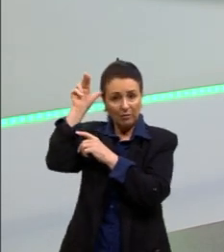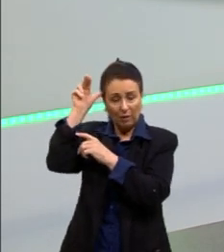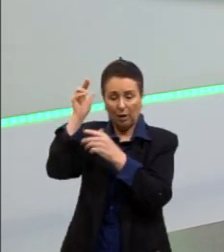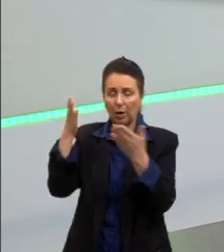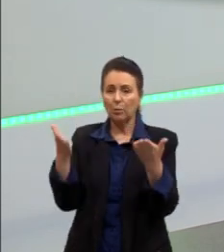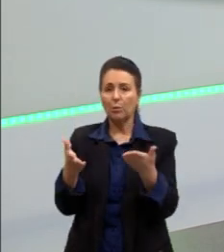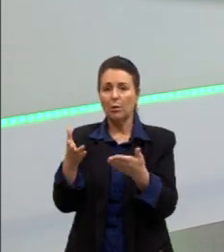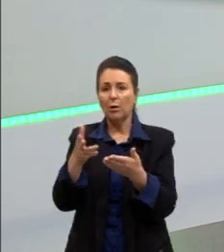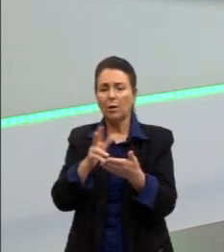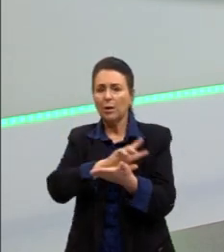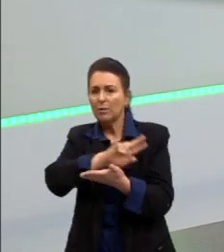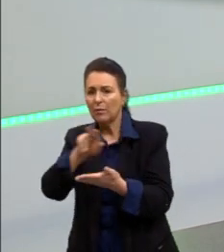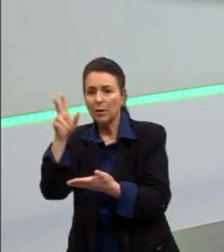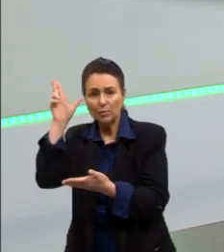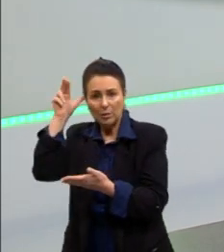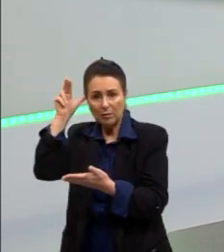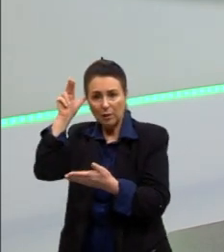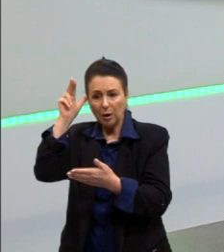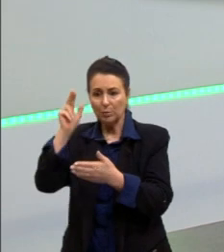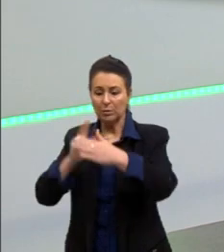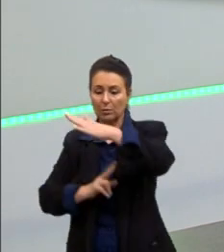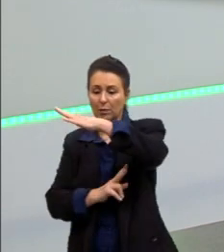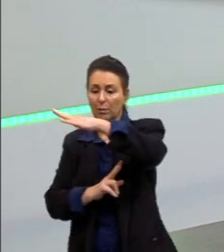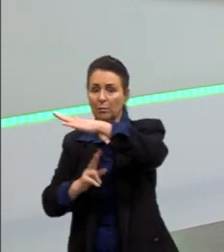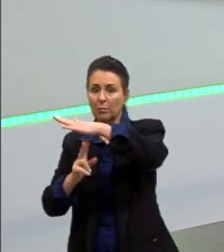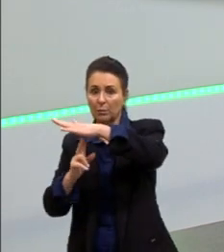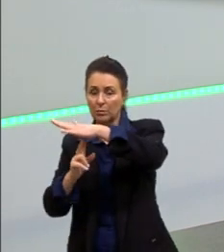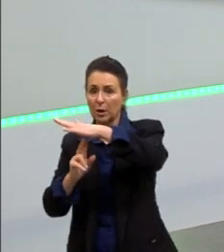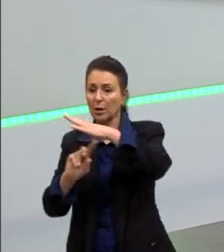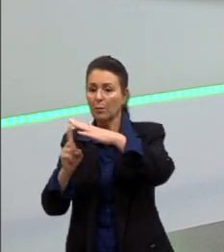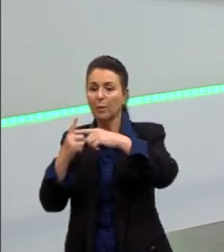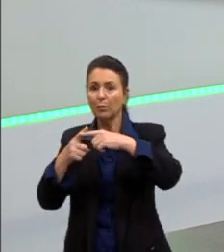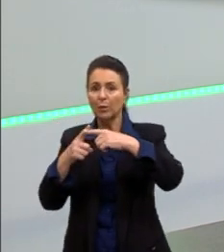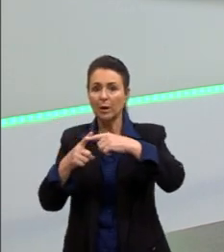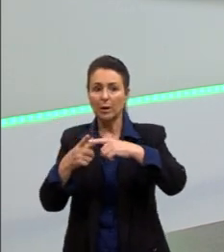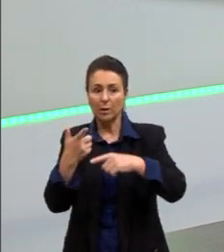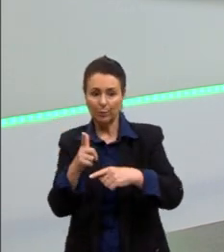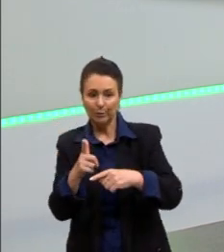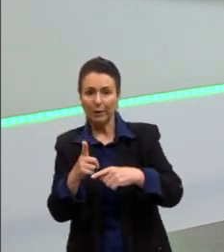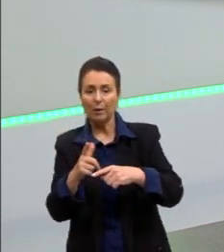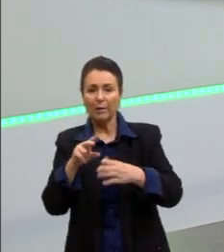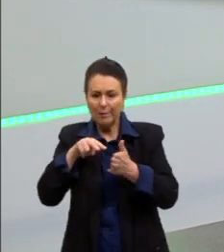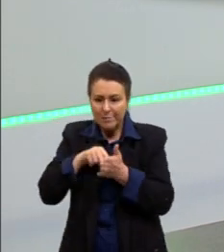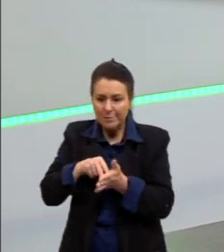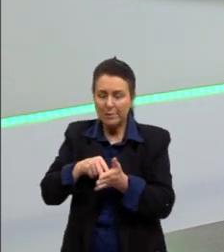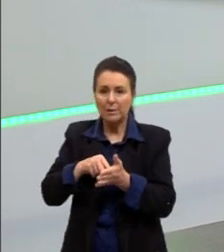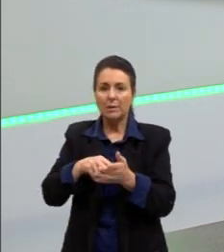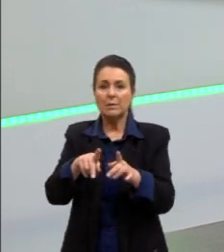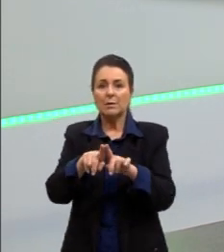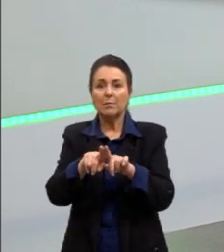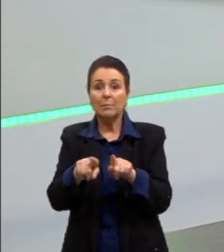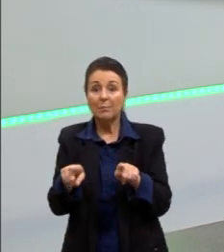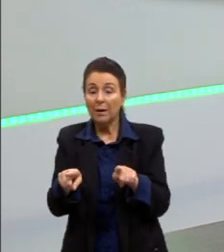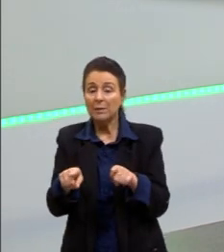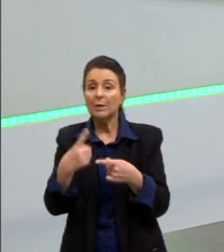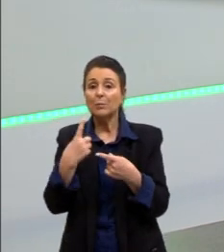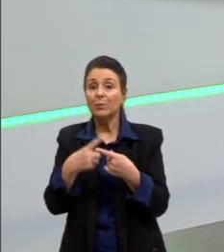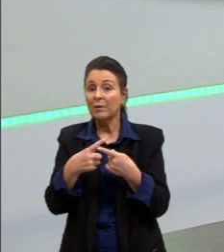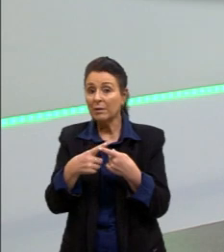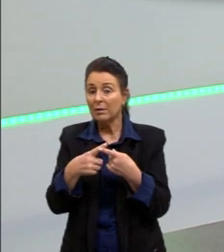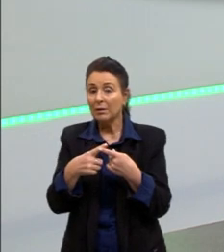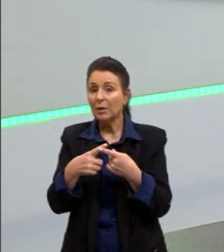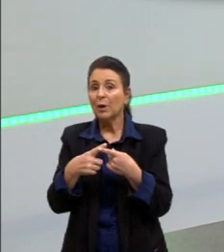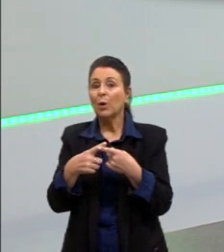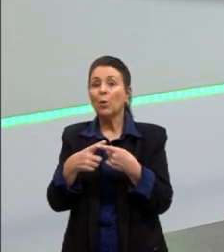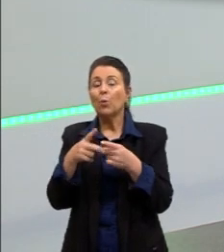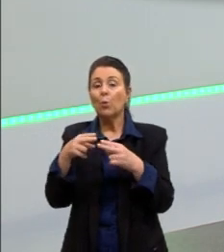vários cavalos passando em cima de uma ponte muitas vezes não é por ela não ter uma força que sustente os cavalos mas porque o